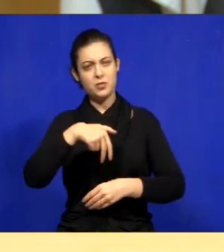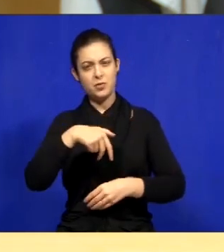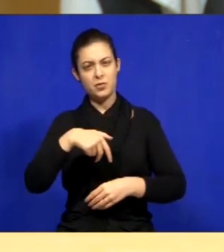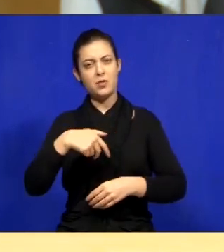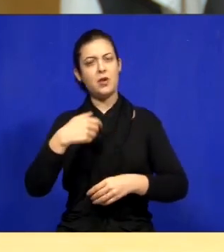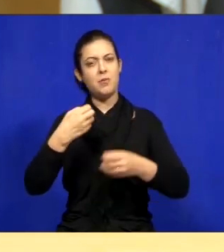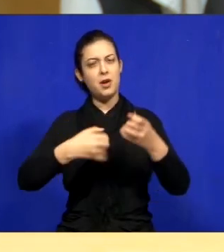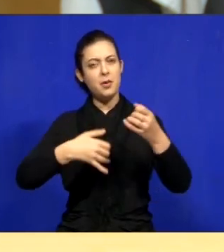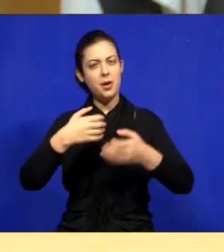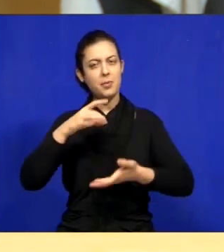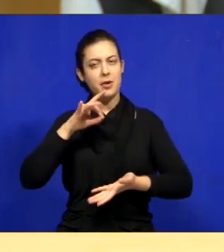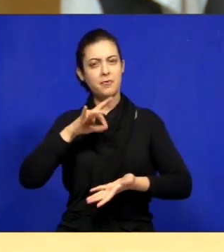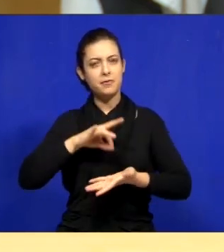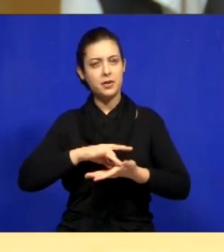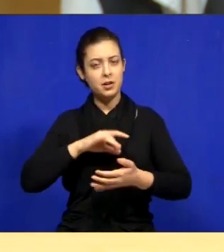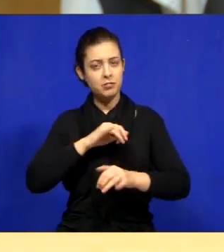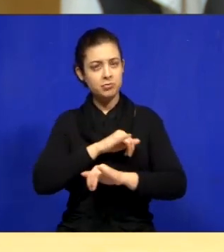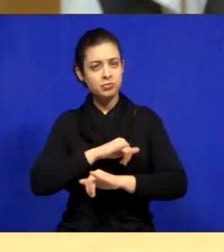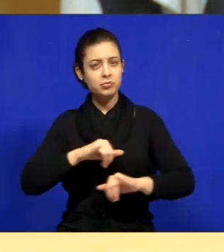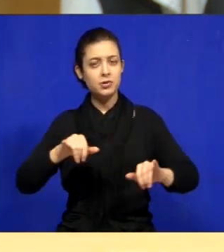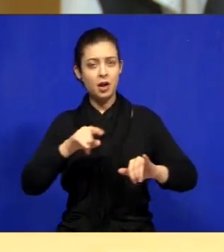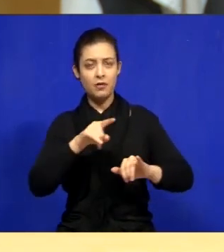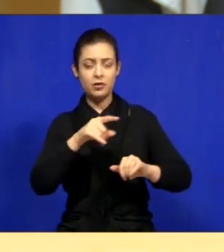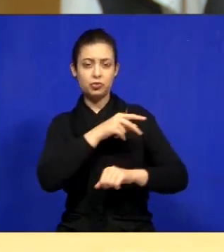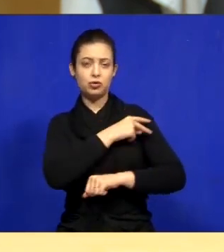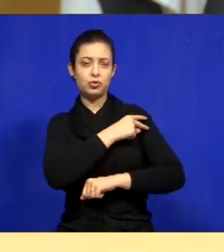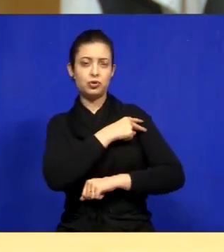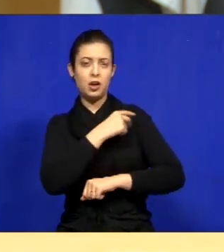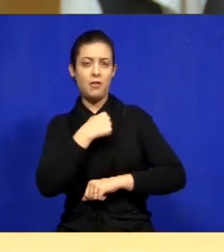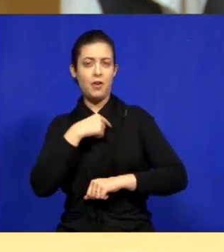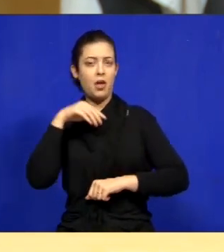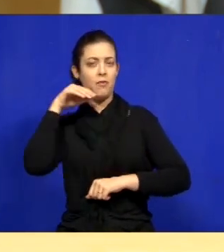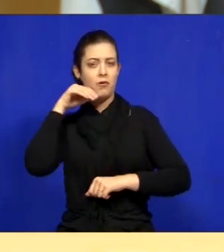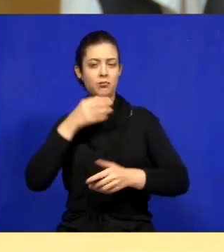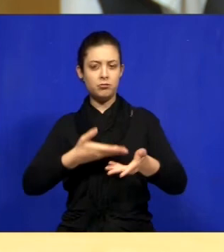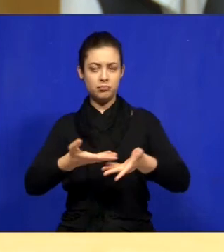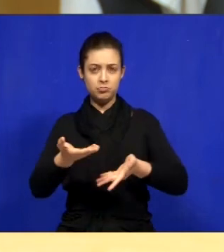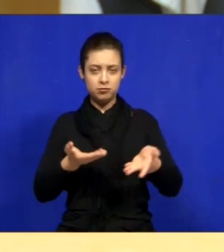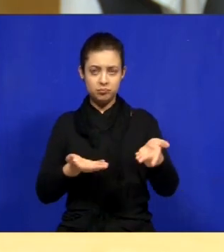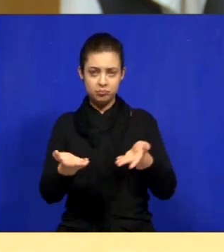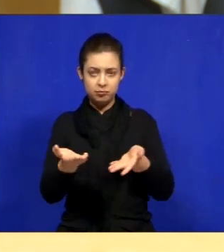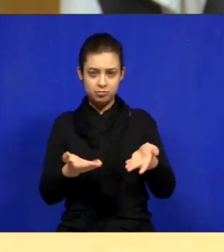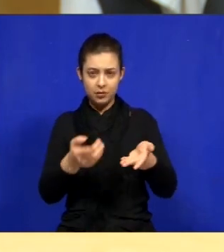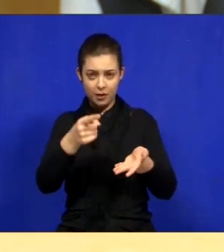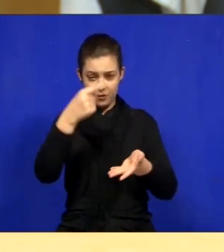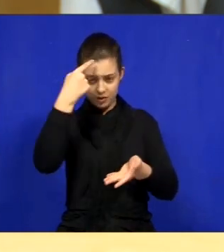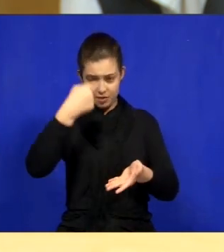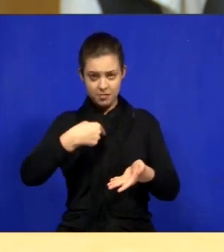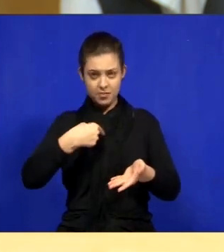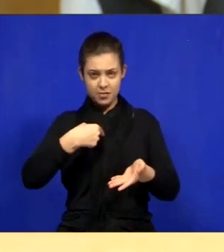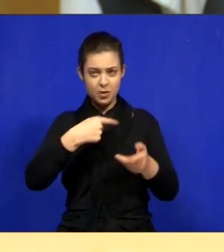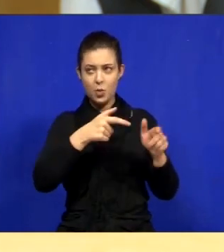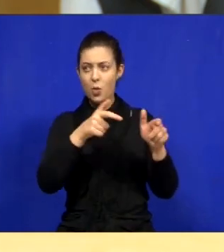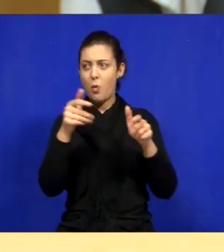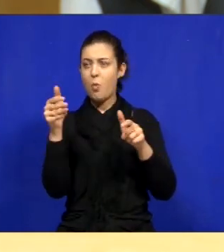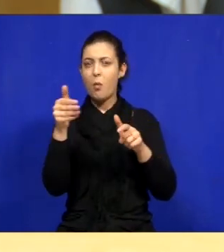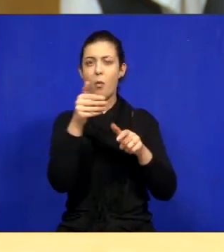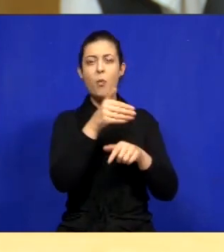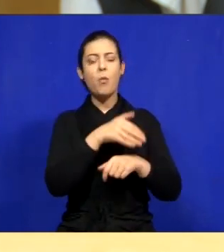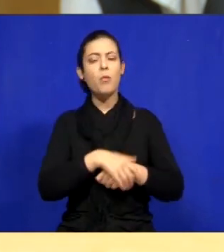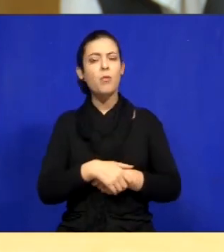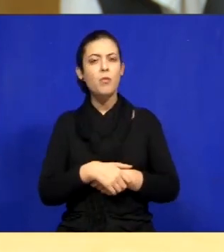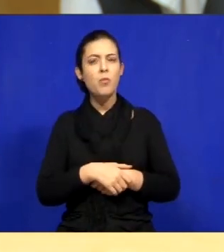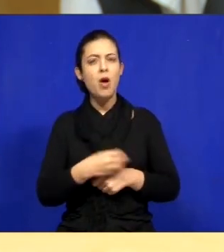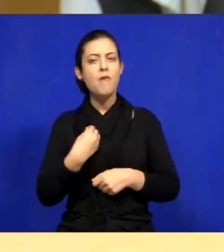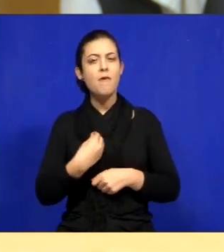eu vim para falar a verdade. Vocês são meu patrão e eu sou seus funcionários. Vocês mandem mim em qualquer lugar, qualquer